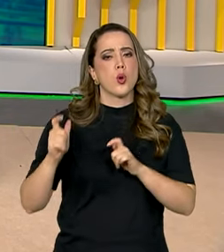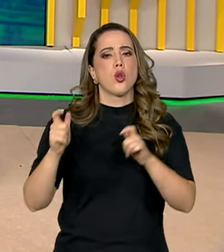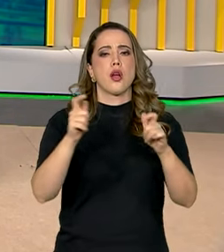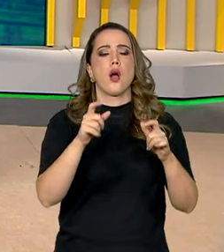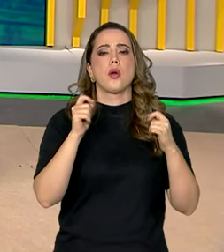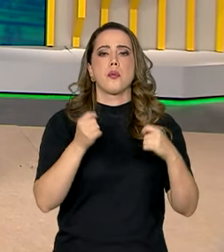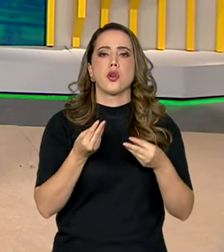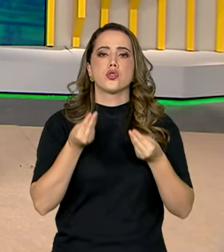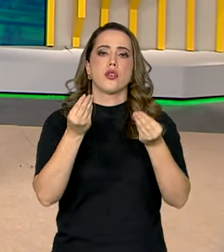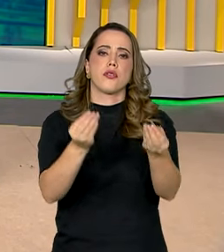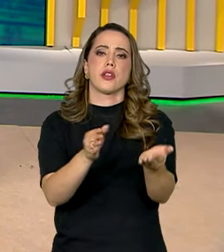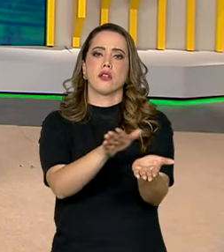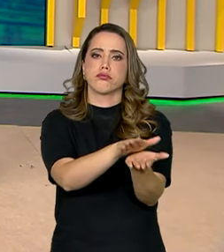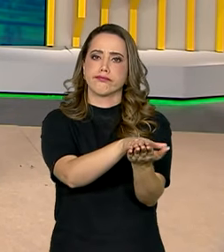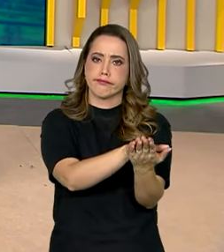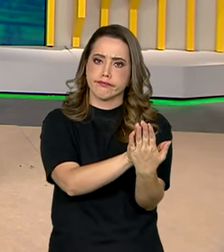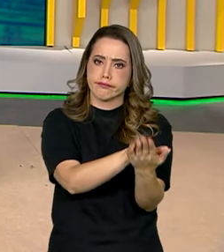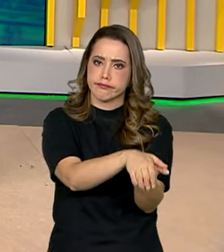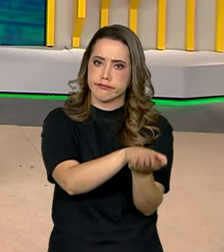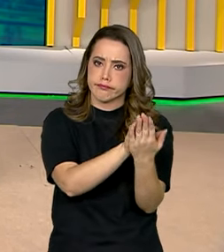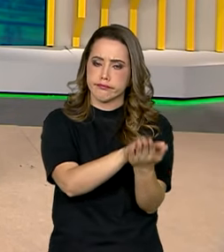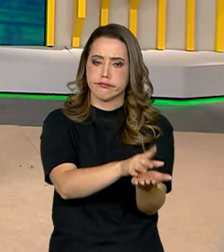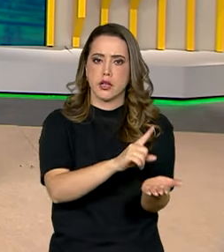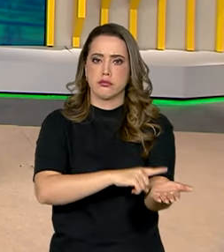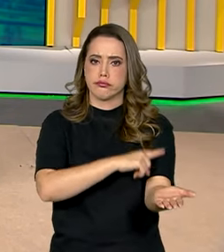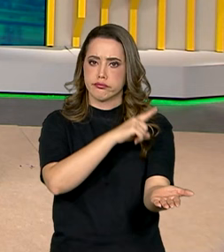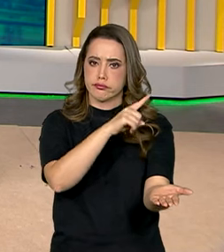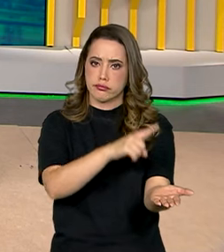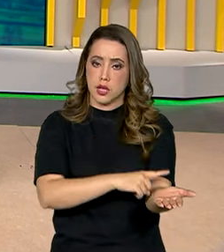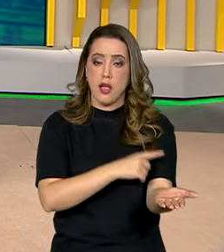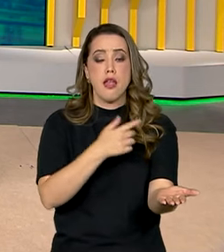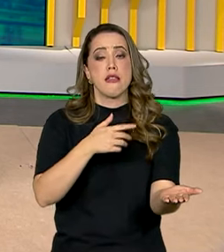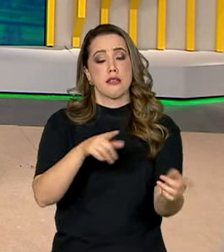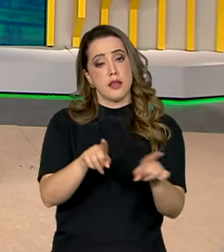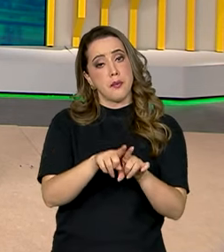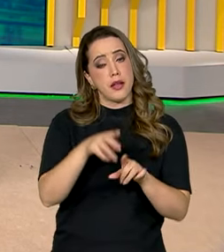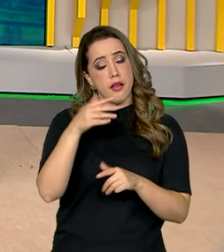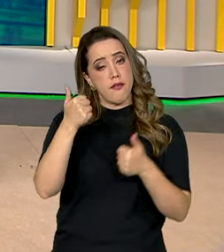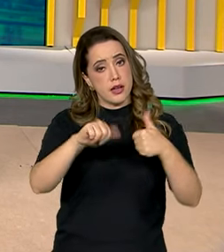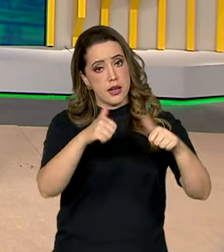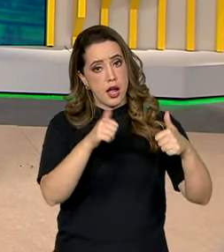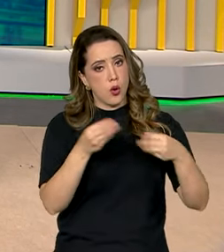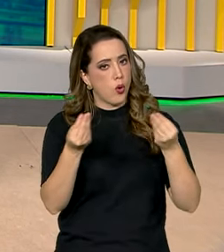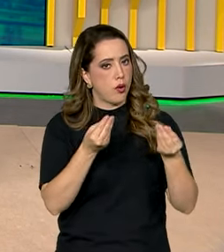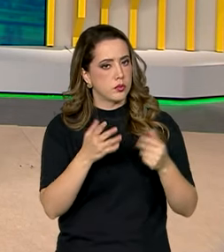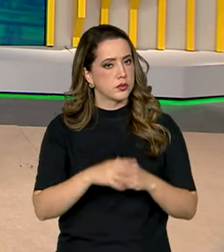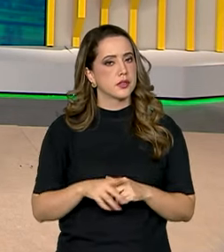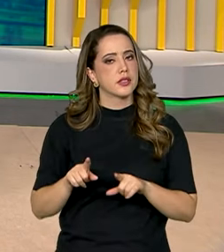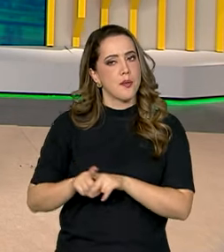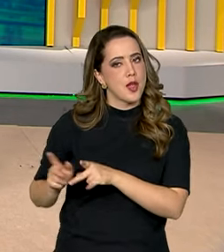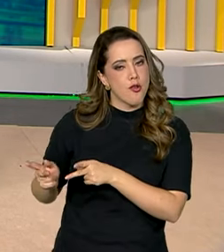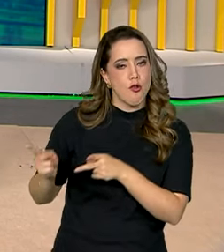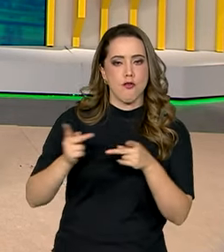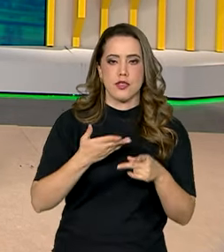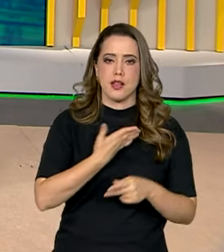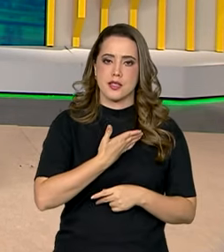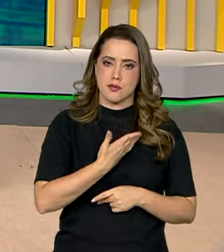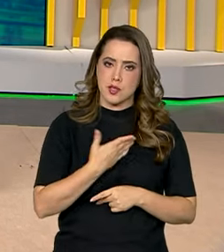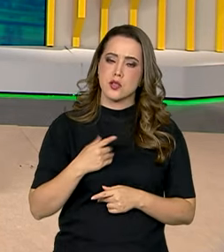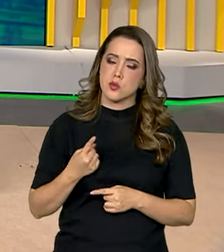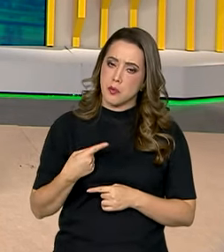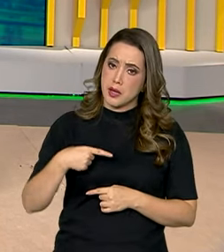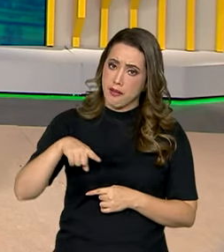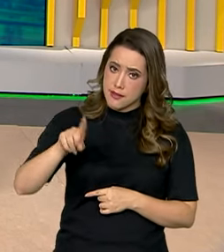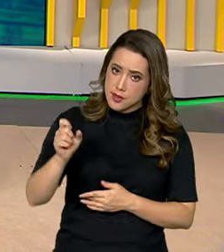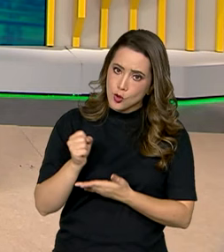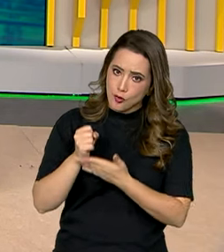coleta próximos e avaliar como foi o processo. Também é possível convidar amigos para esse ato solidário. O app